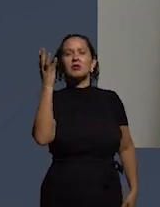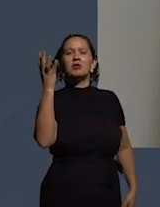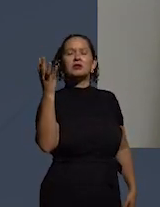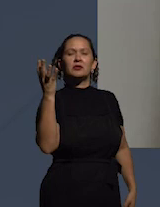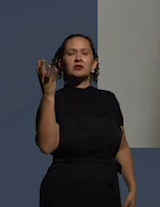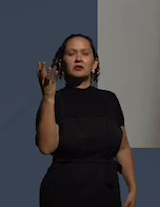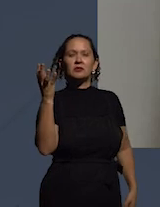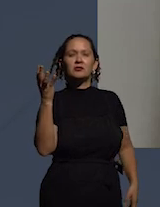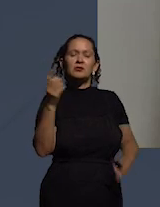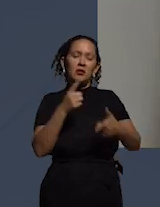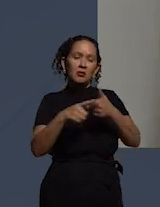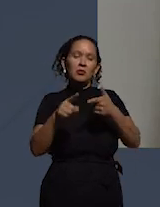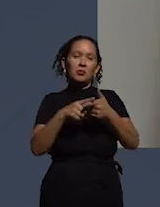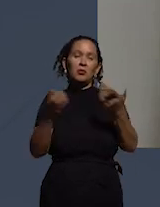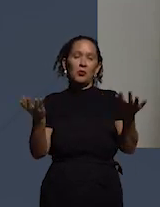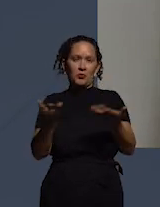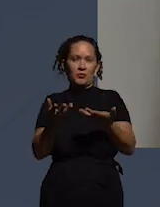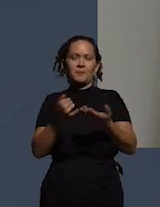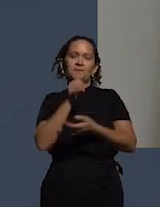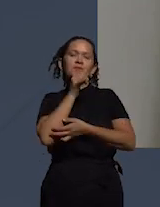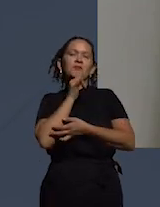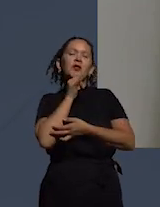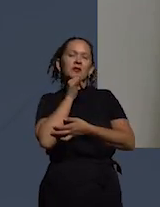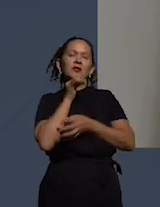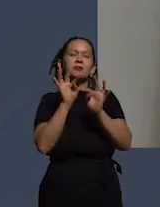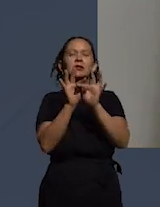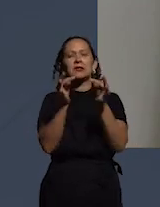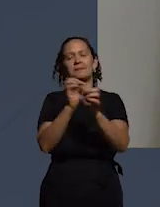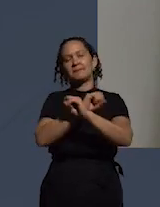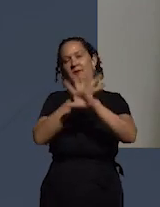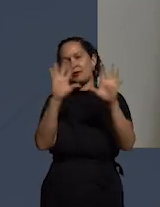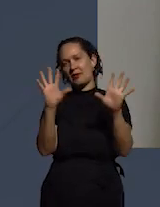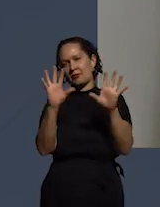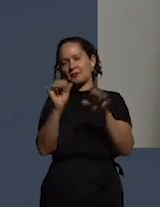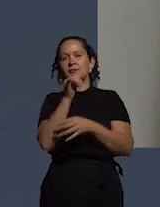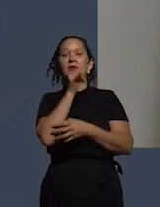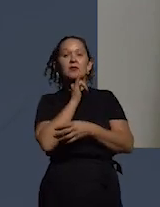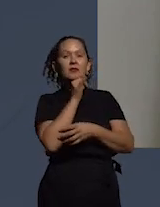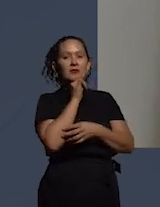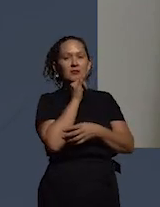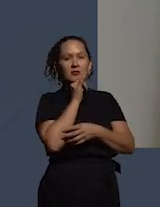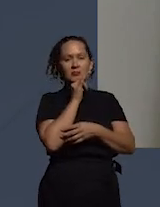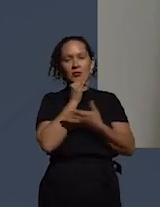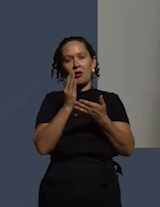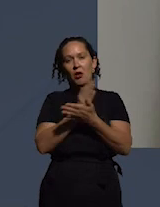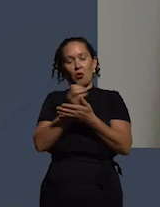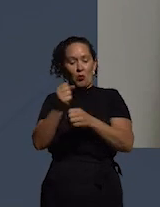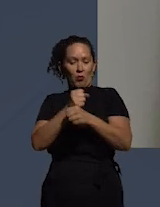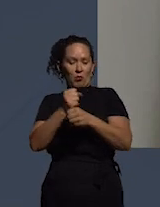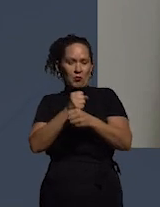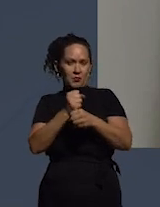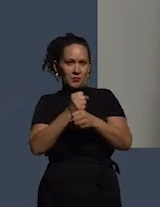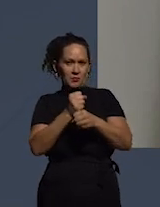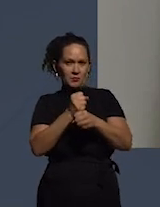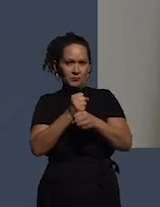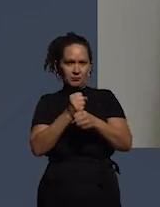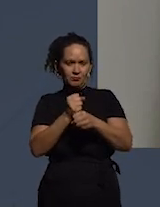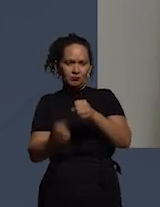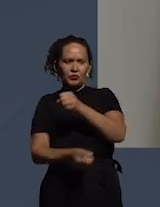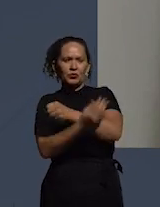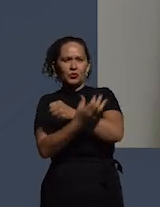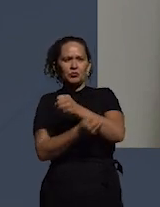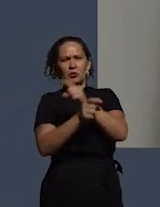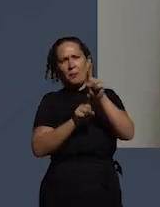a situação enfática vou dar um exemplo bem claro pode ser que por exemplo em determinado ano escândalos de corrupção estejam